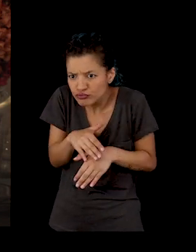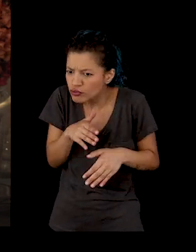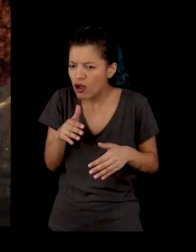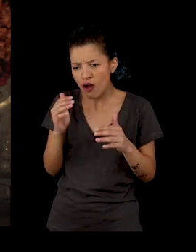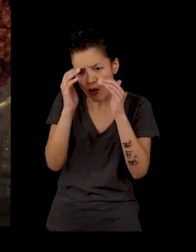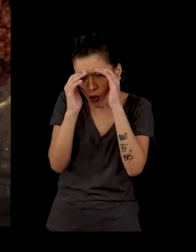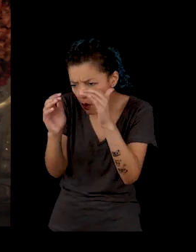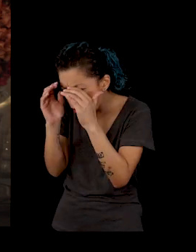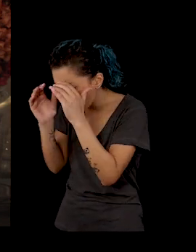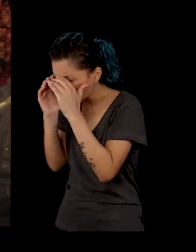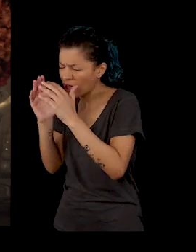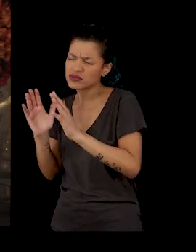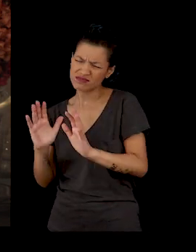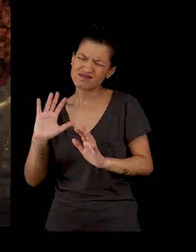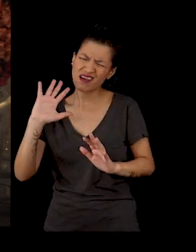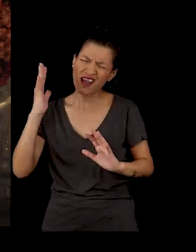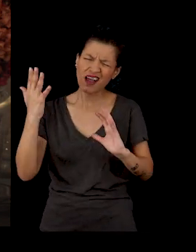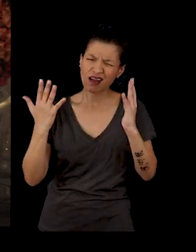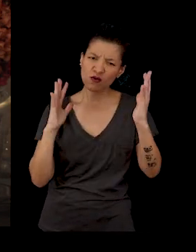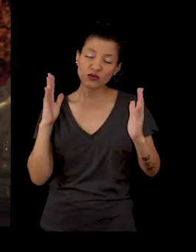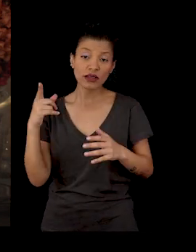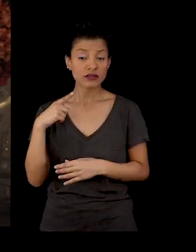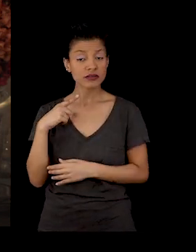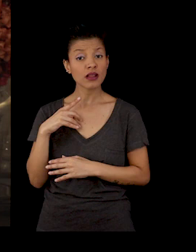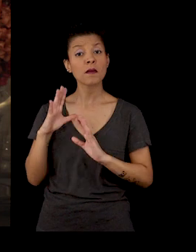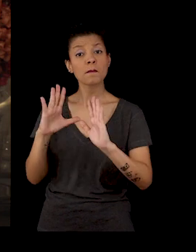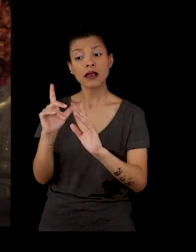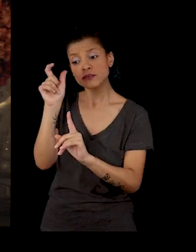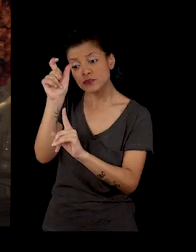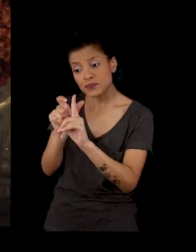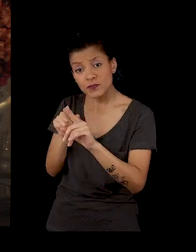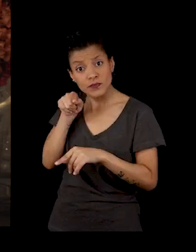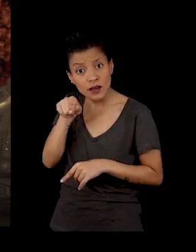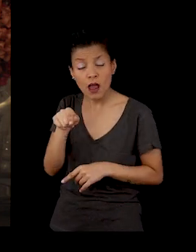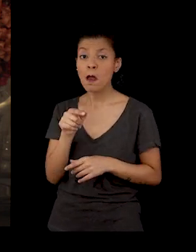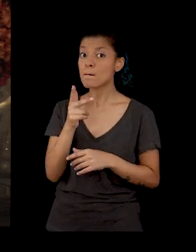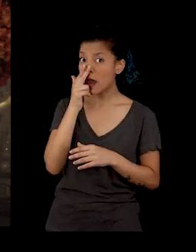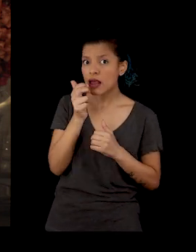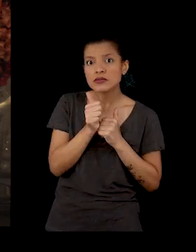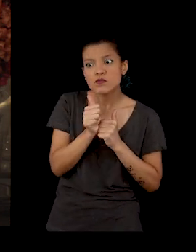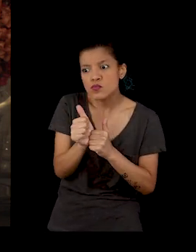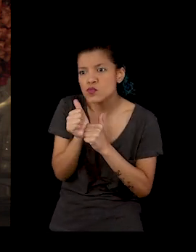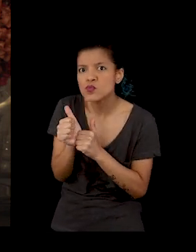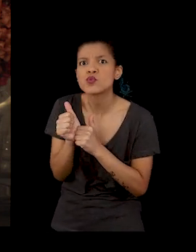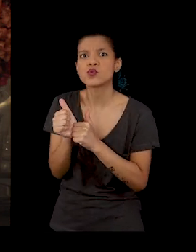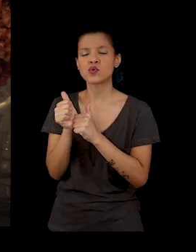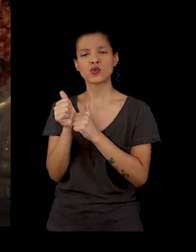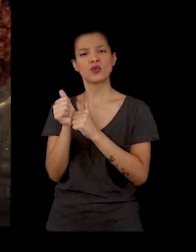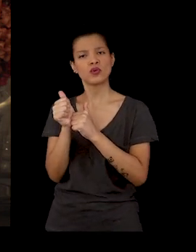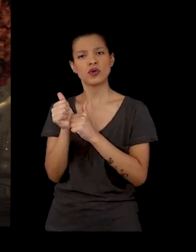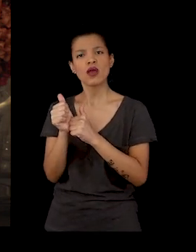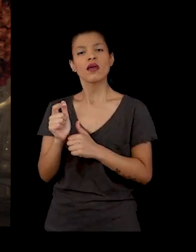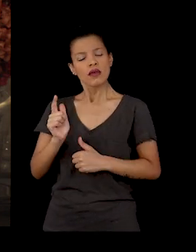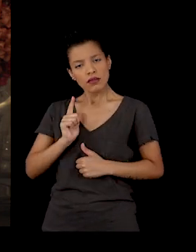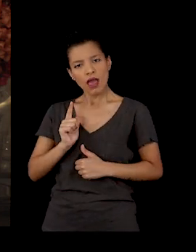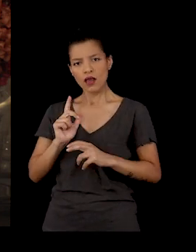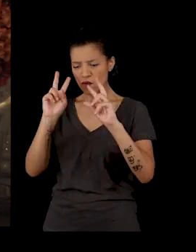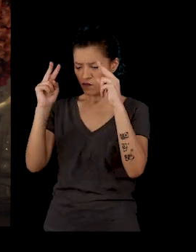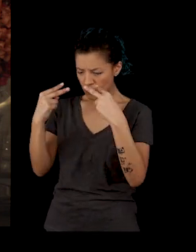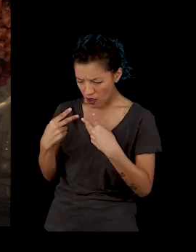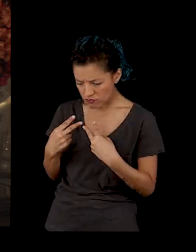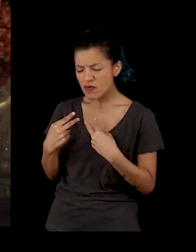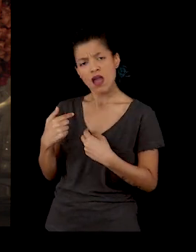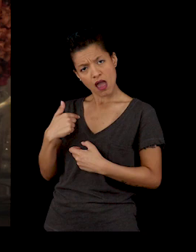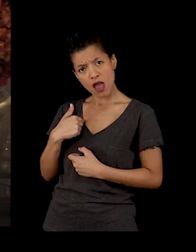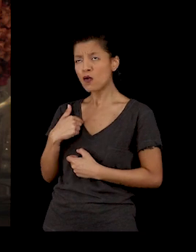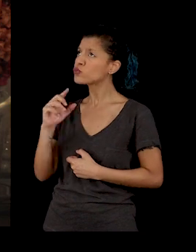seja. Isso acontece, mas ele está em busca, ou ele está se